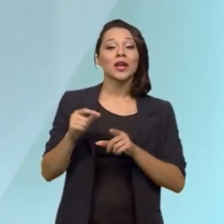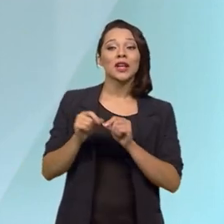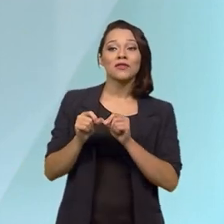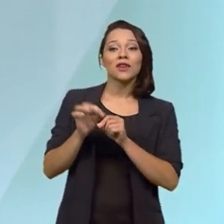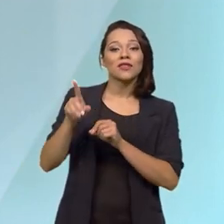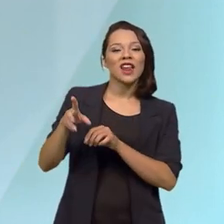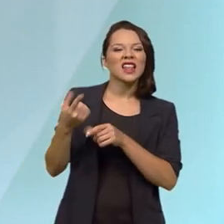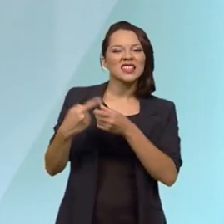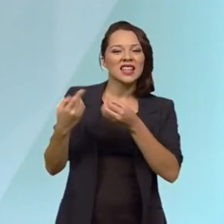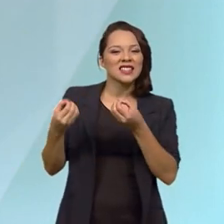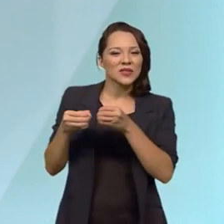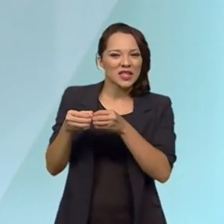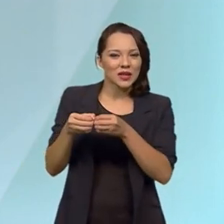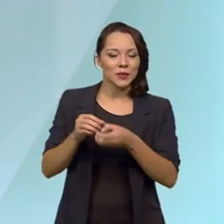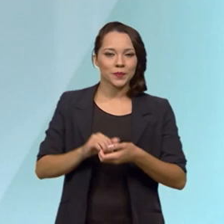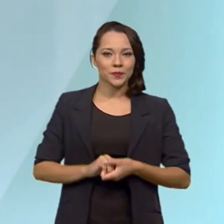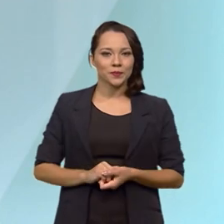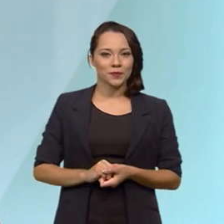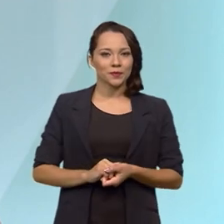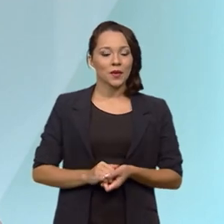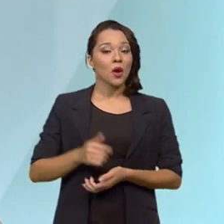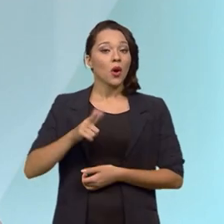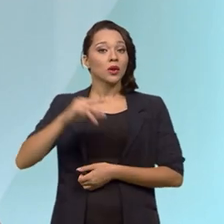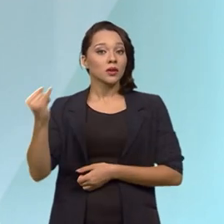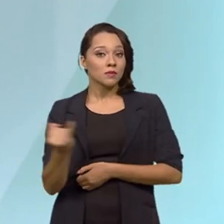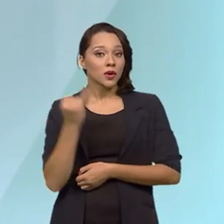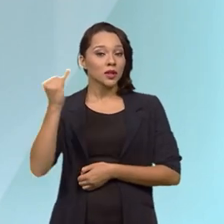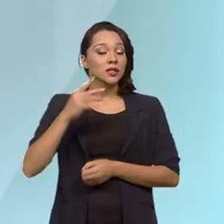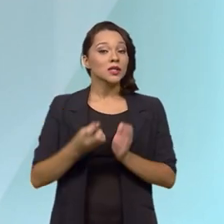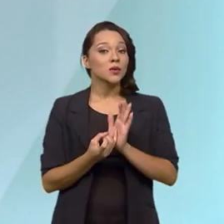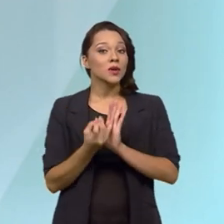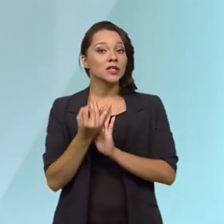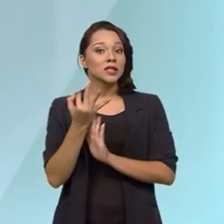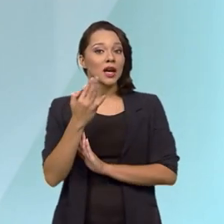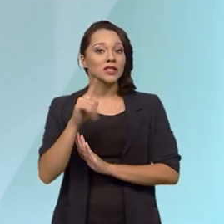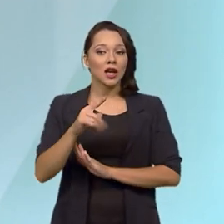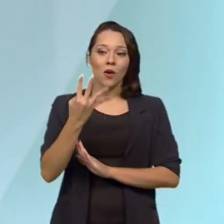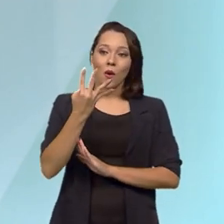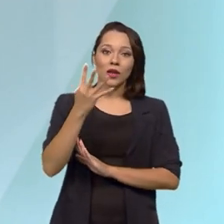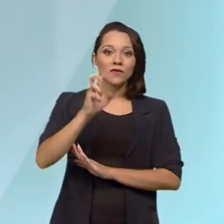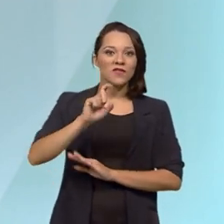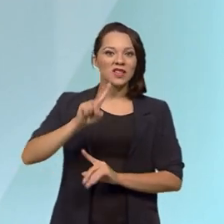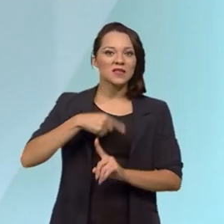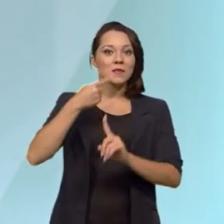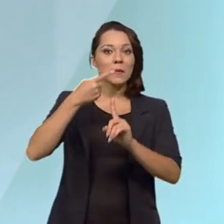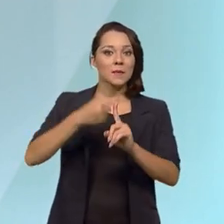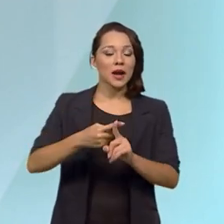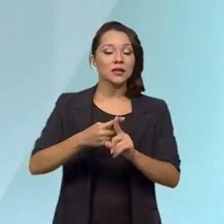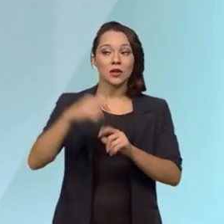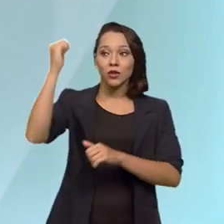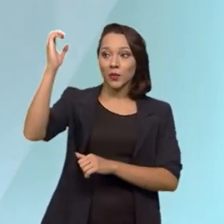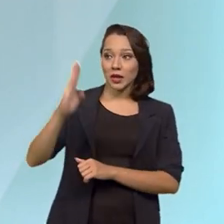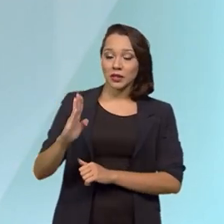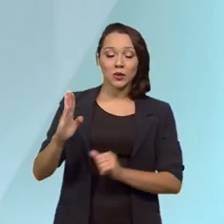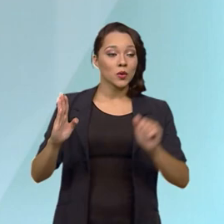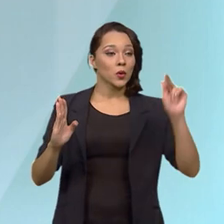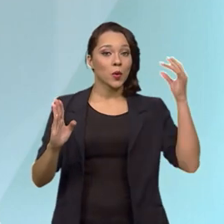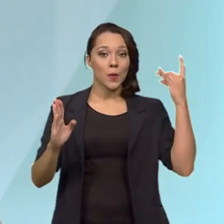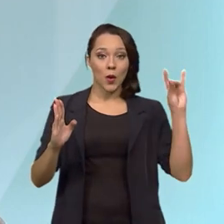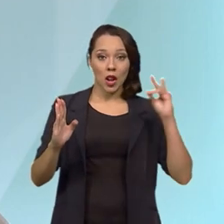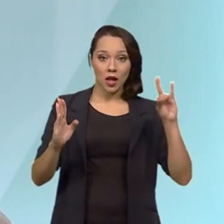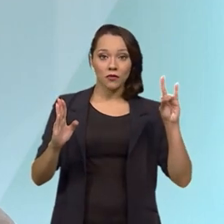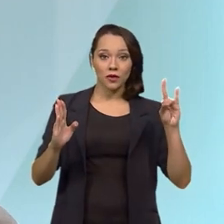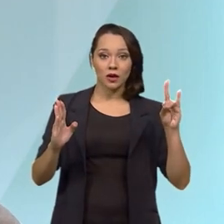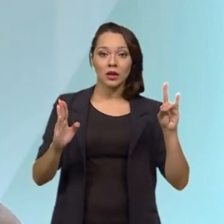no interior. Outro ponto importante é que esse volume equivale a quatro vezes o gasoduto Brasil-Bolívia em volume de gás.